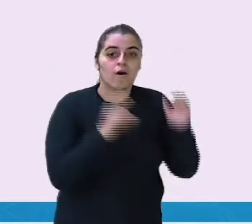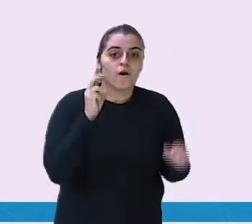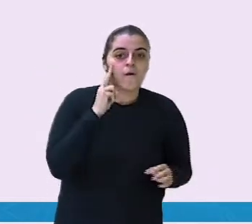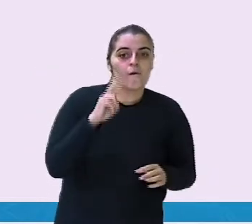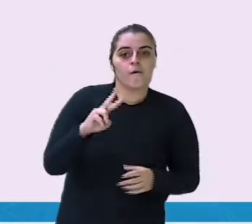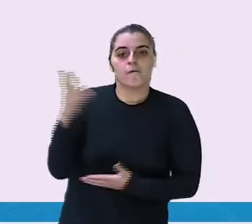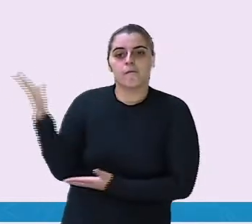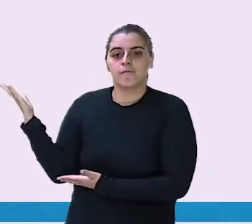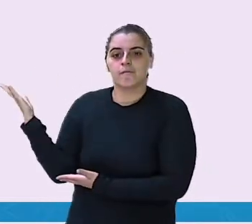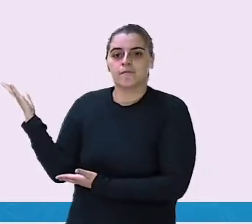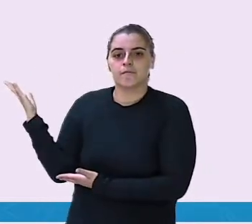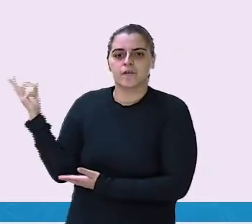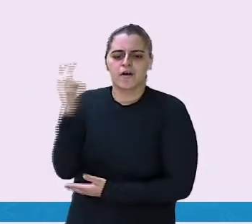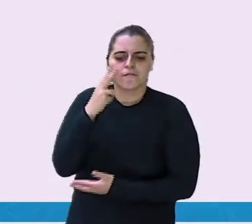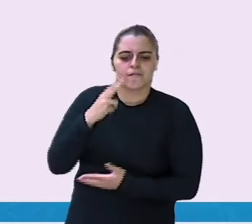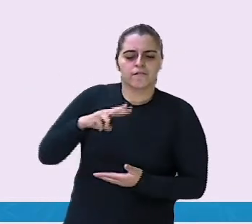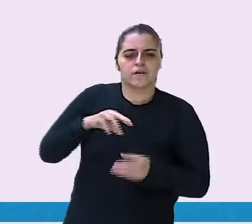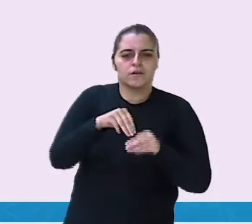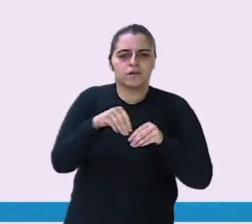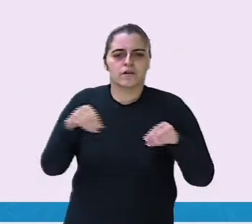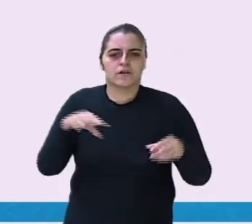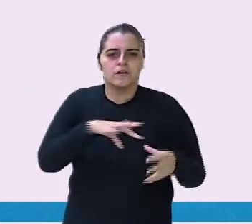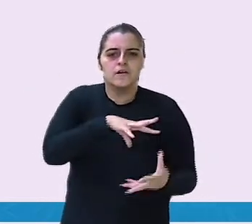né? Observando a terra.